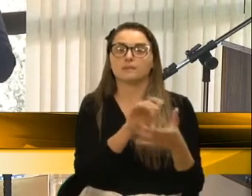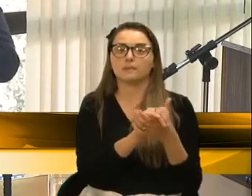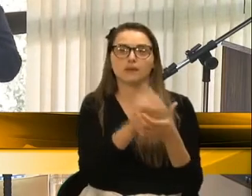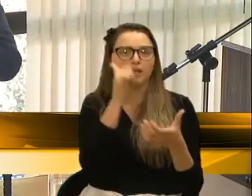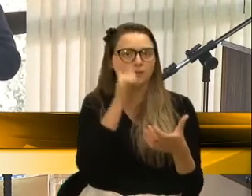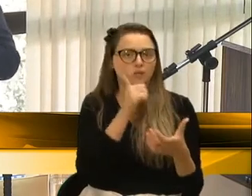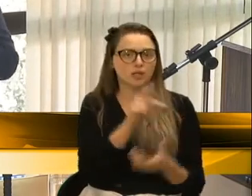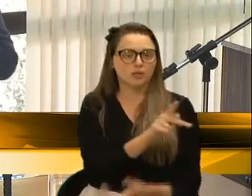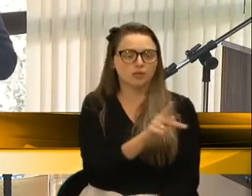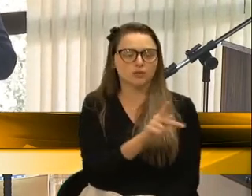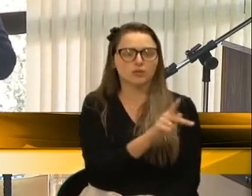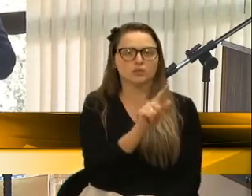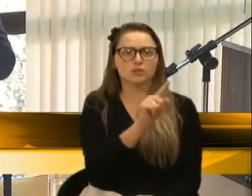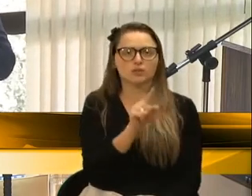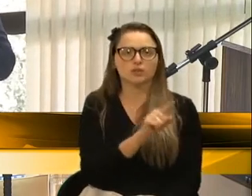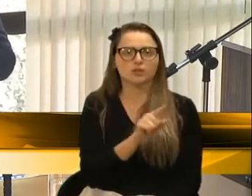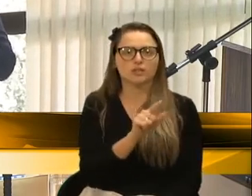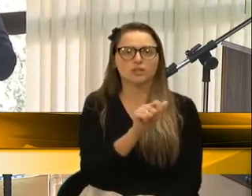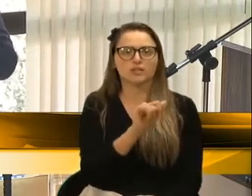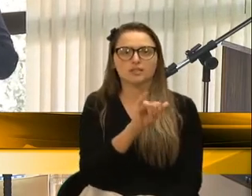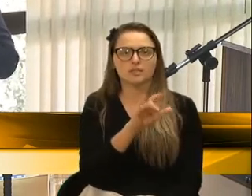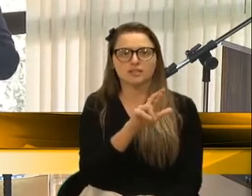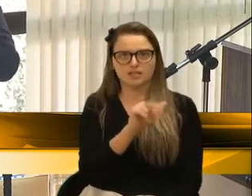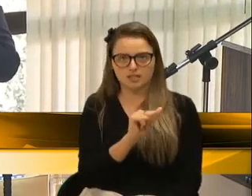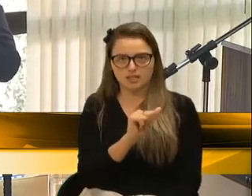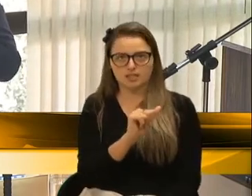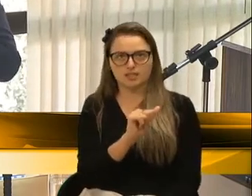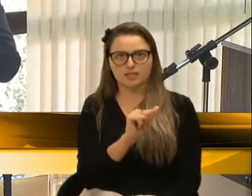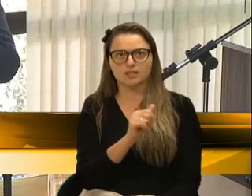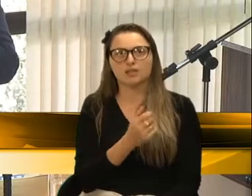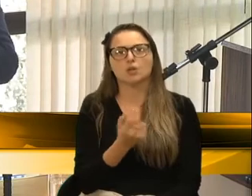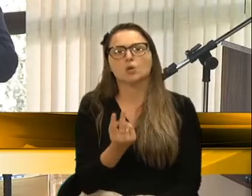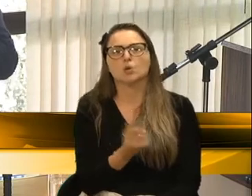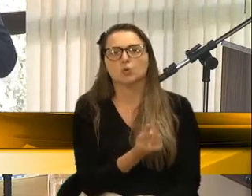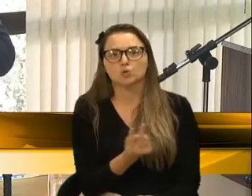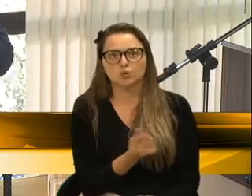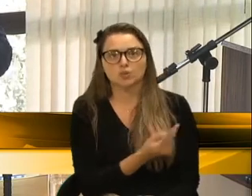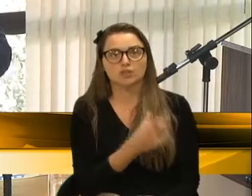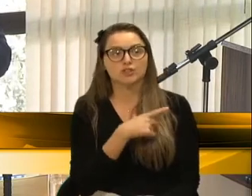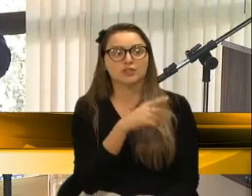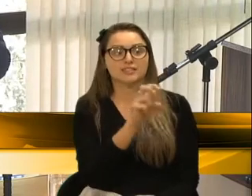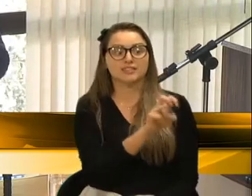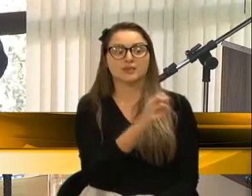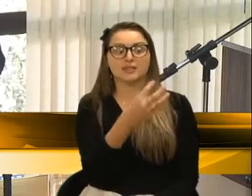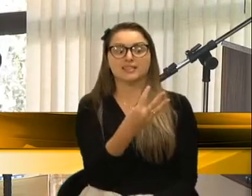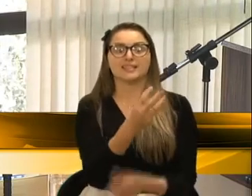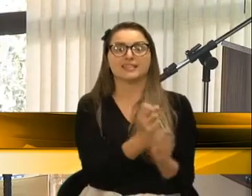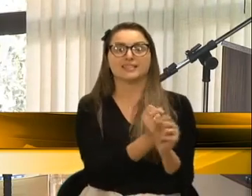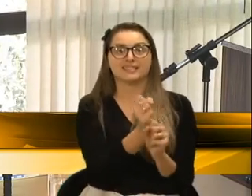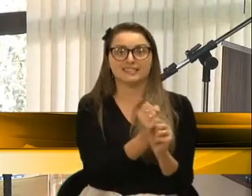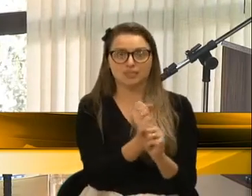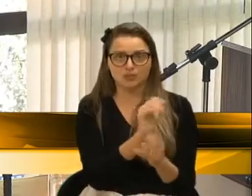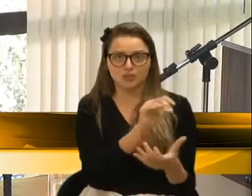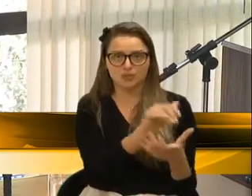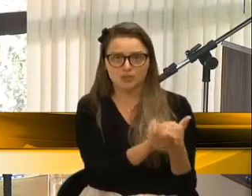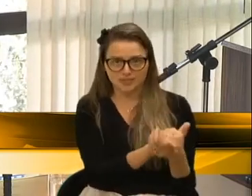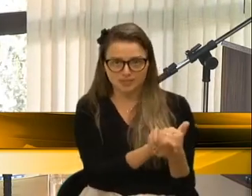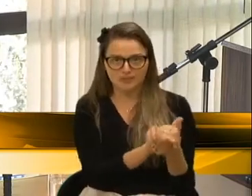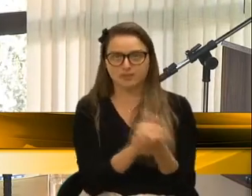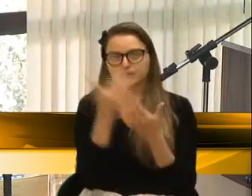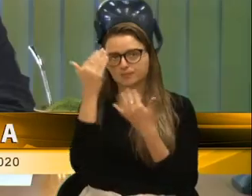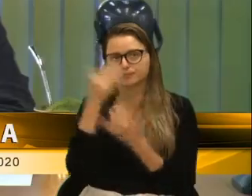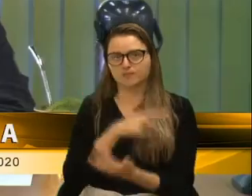a professora Zaira Maria Camargo Meneguce, os dois, ambos já tinham 53 anos de casado. Fica aí esse registro, então, obrigado, senhor presidente.